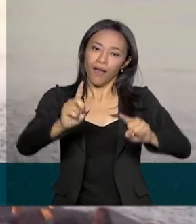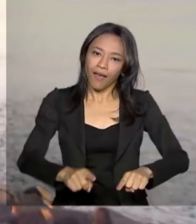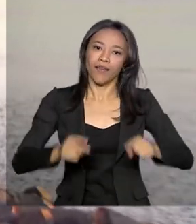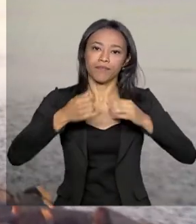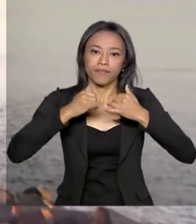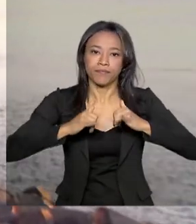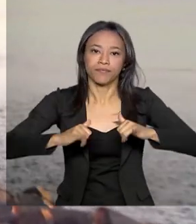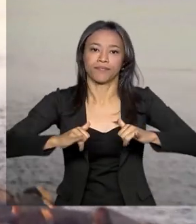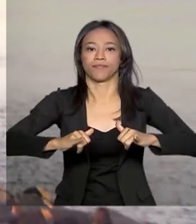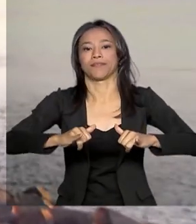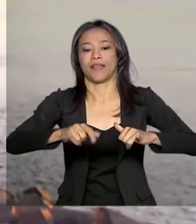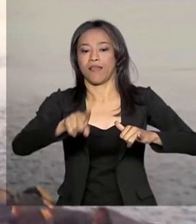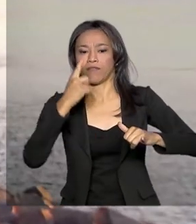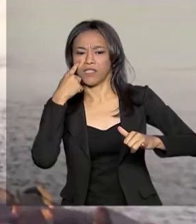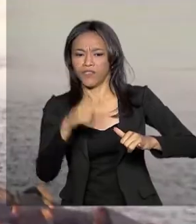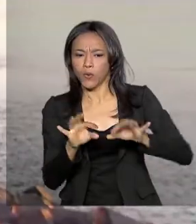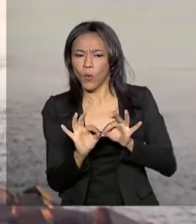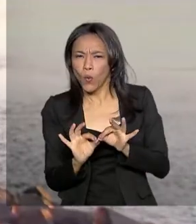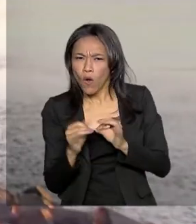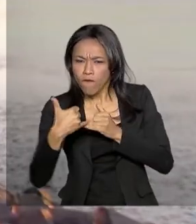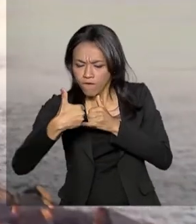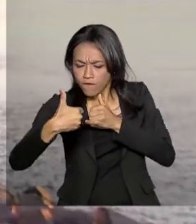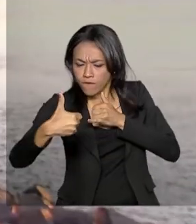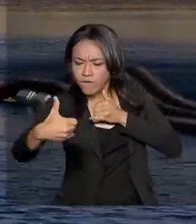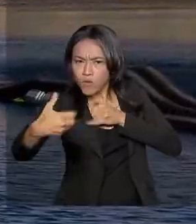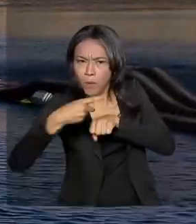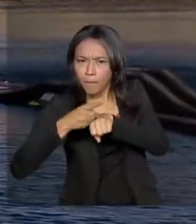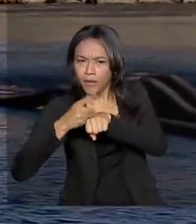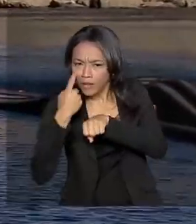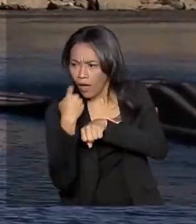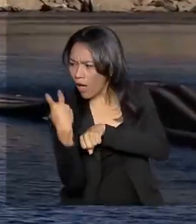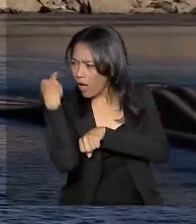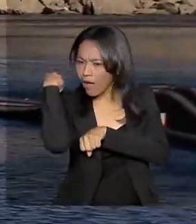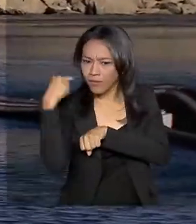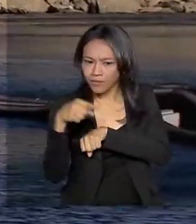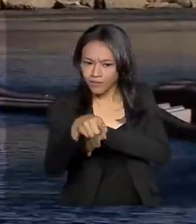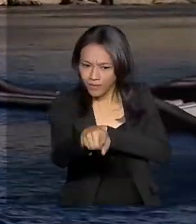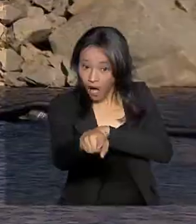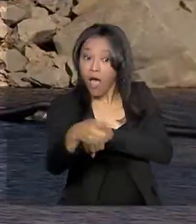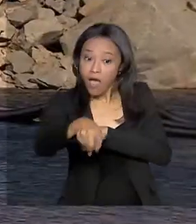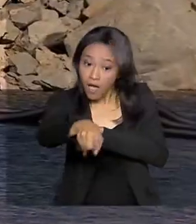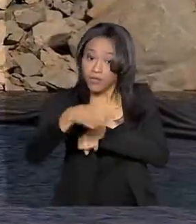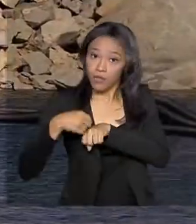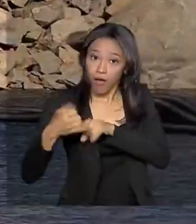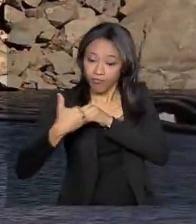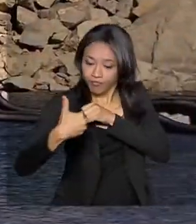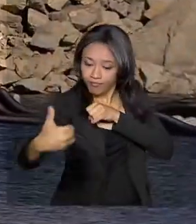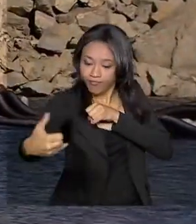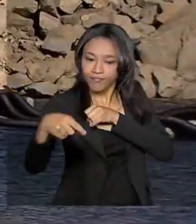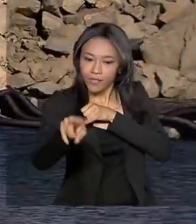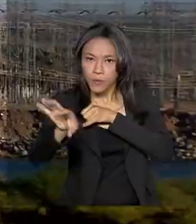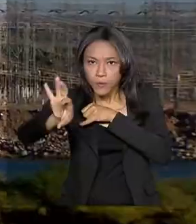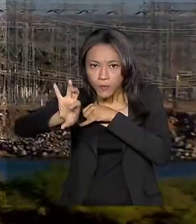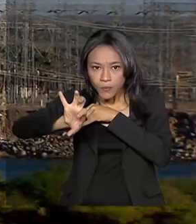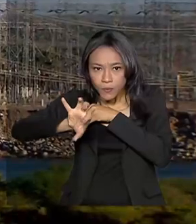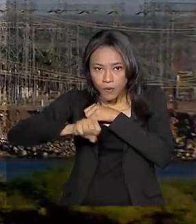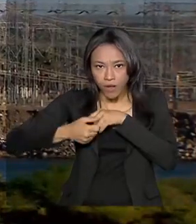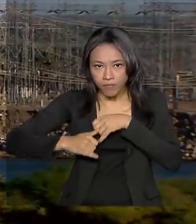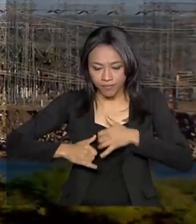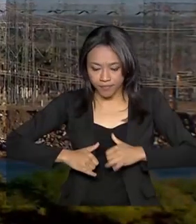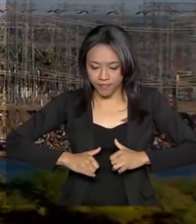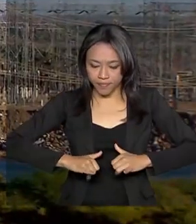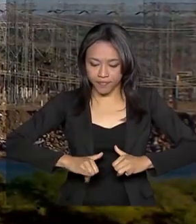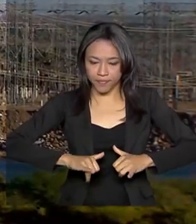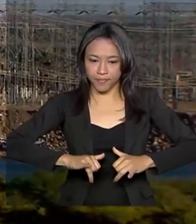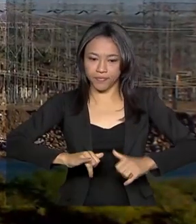elétricos, que são aqueles fios pretos ali atrás, até o eletrocentro, que fica do outro lado da pista. Lá ela é